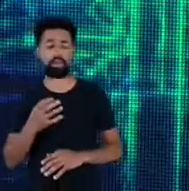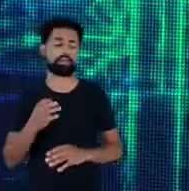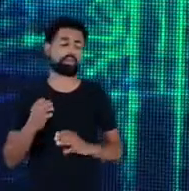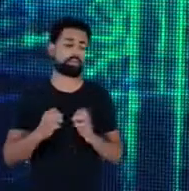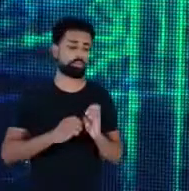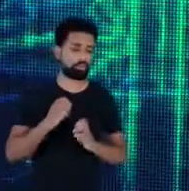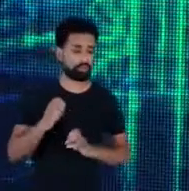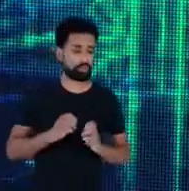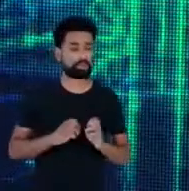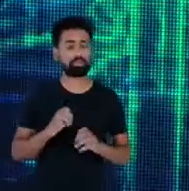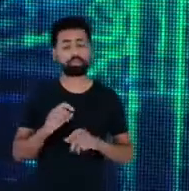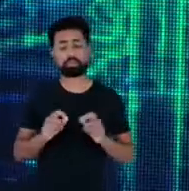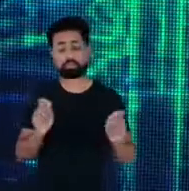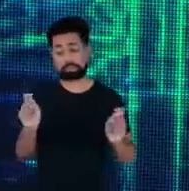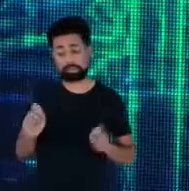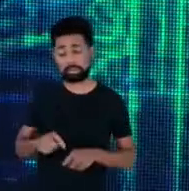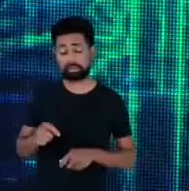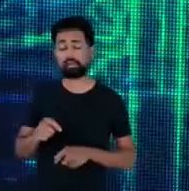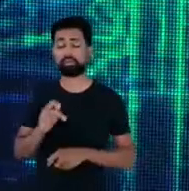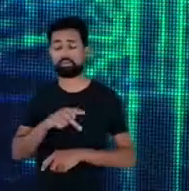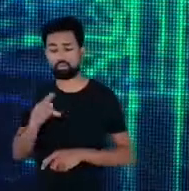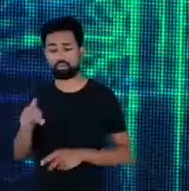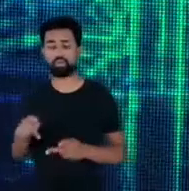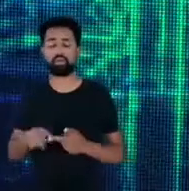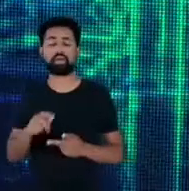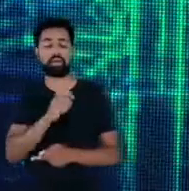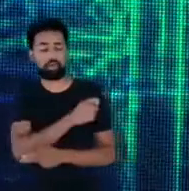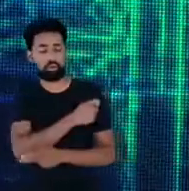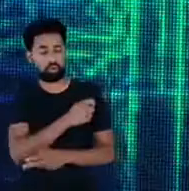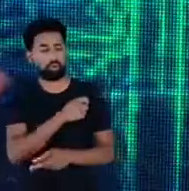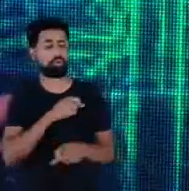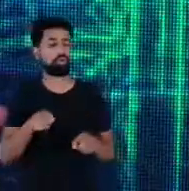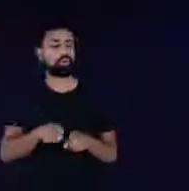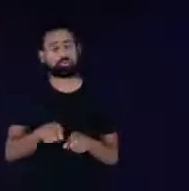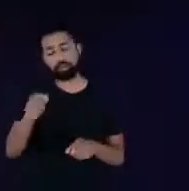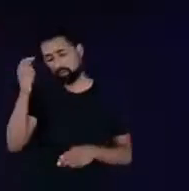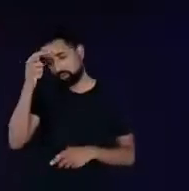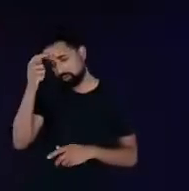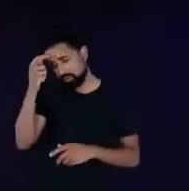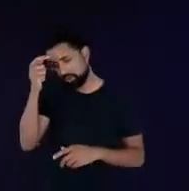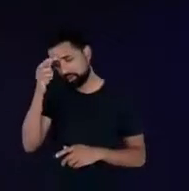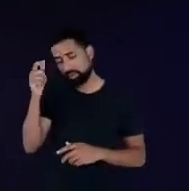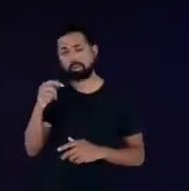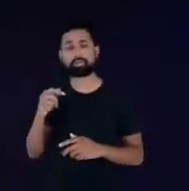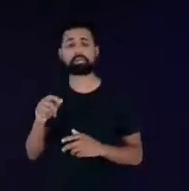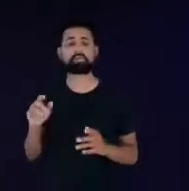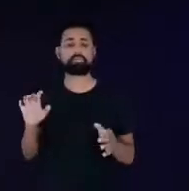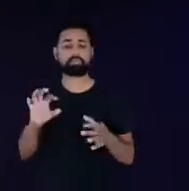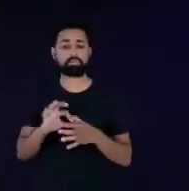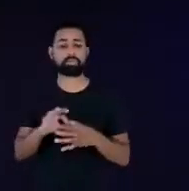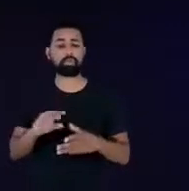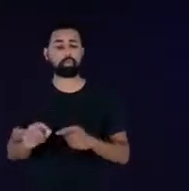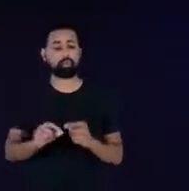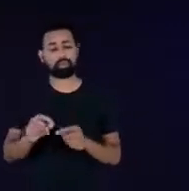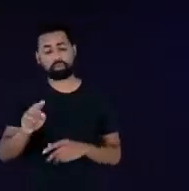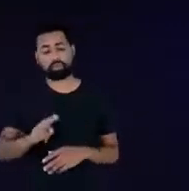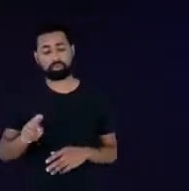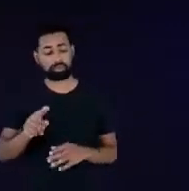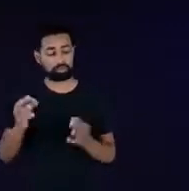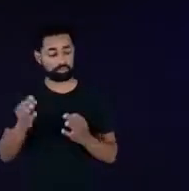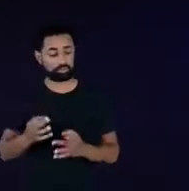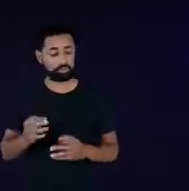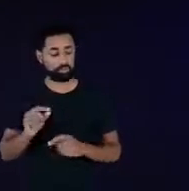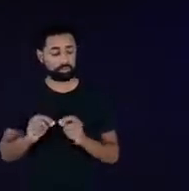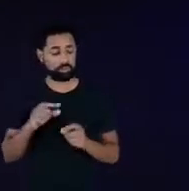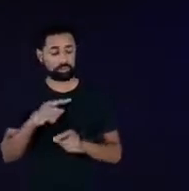professores alunos além da consciência juntamente com o Procel de uso de equipamentos eficientes então tem